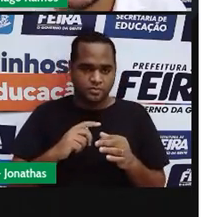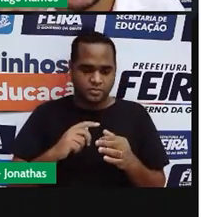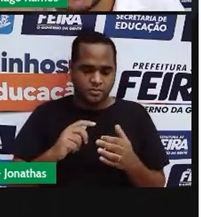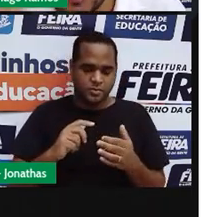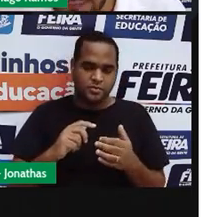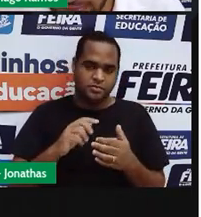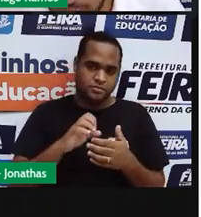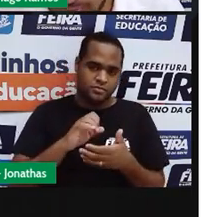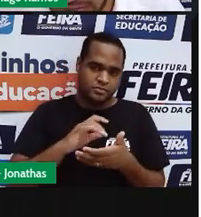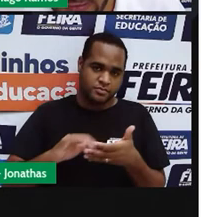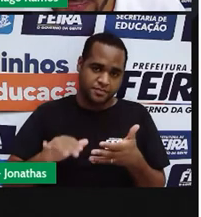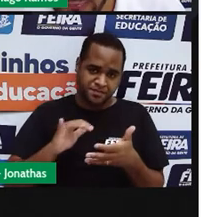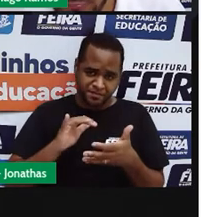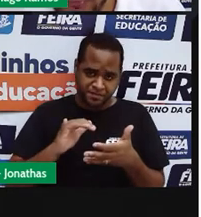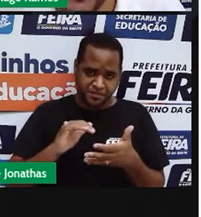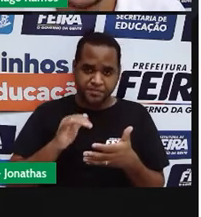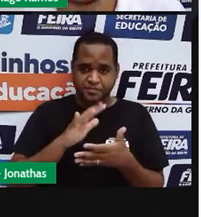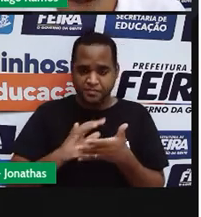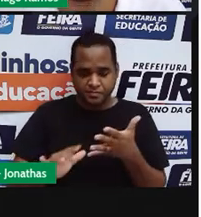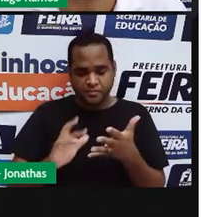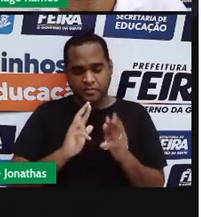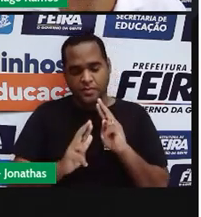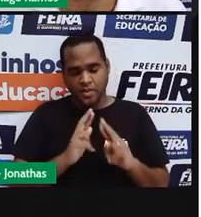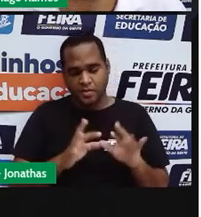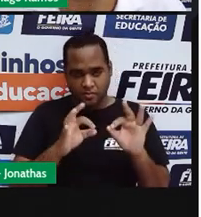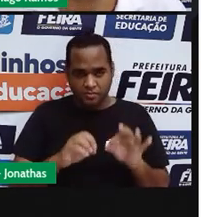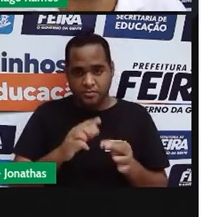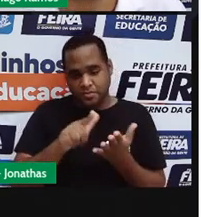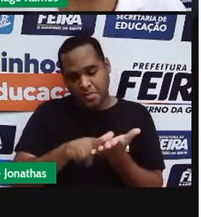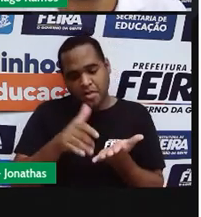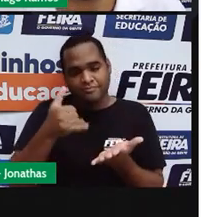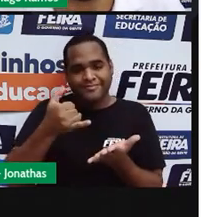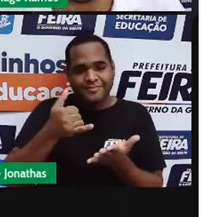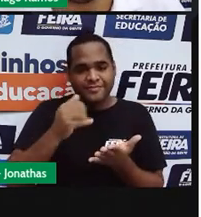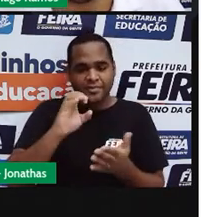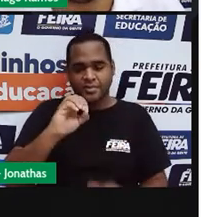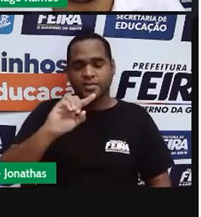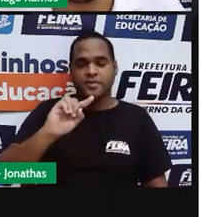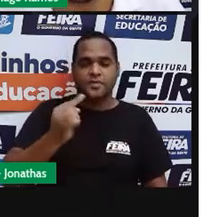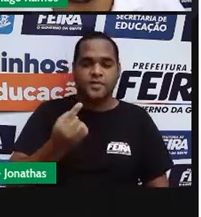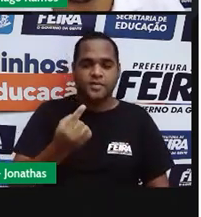a gente vai encontrar esse número assim ó zero vírgula